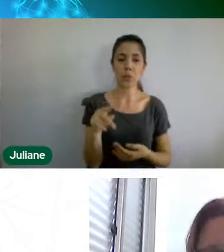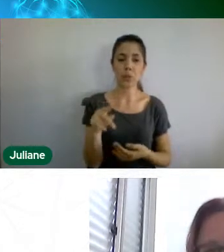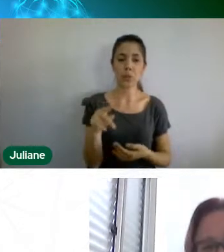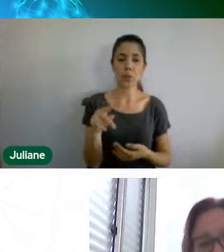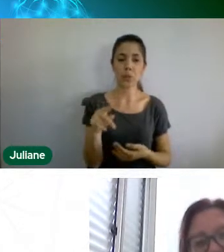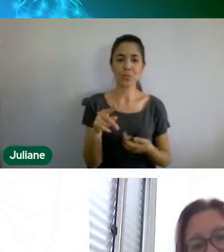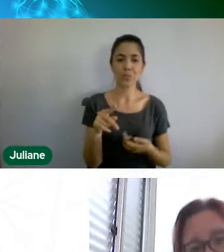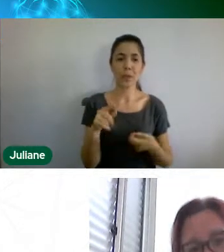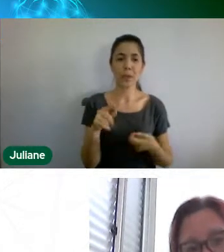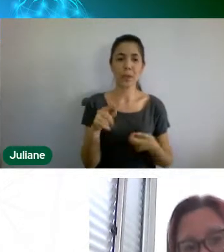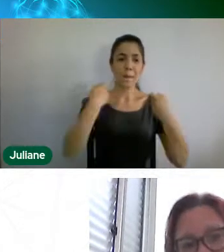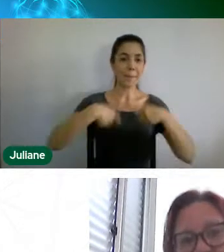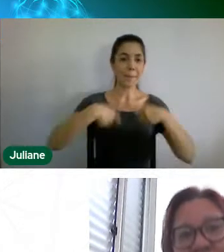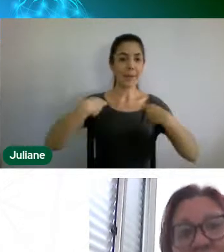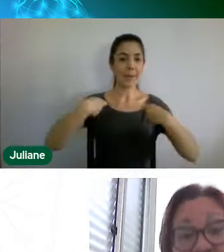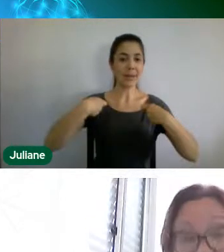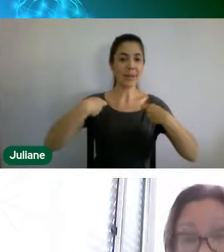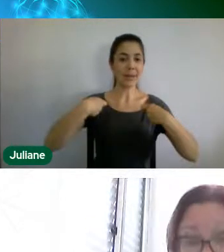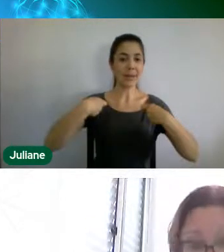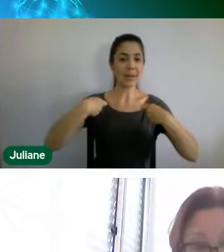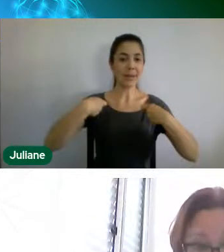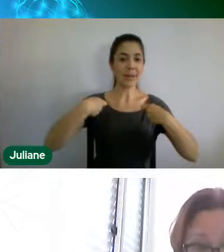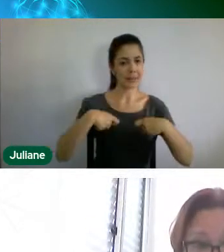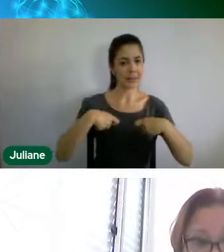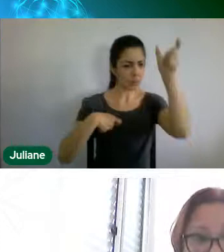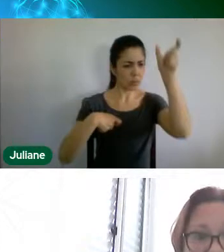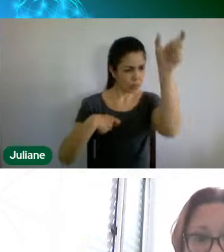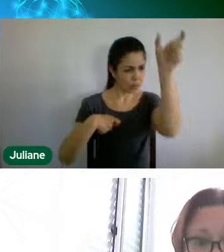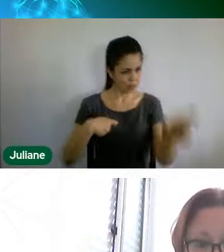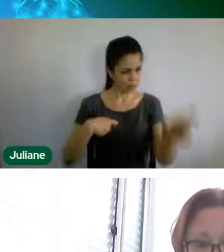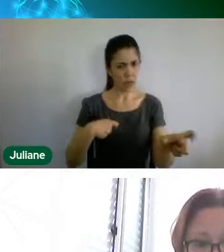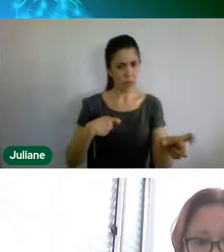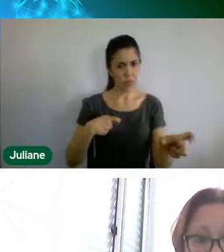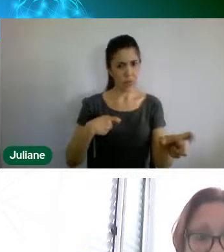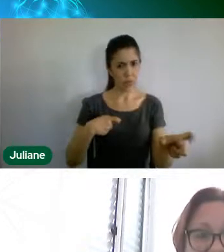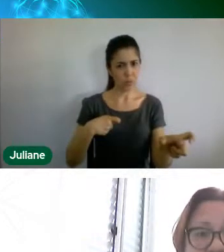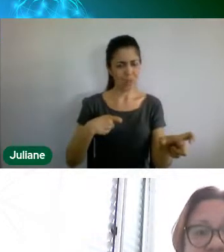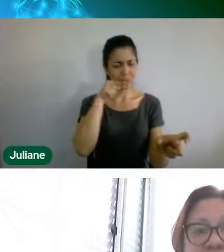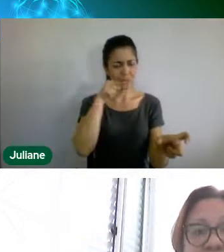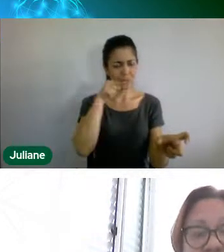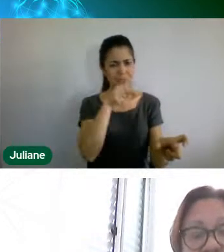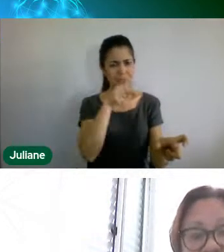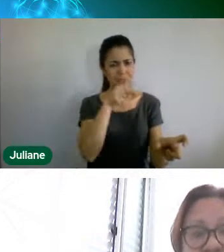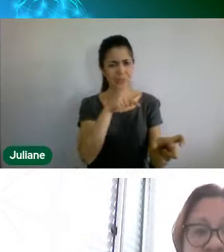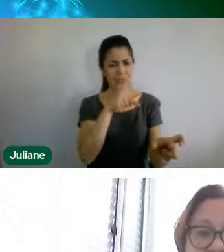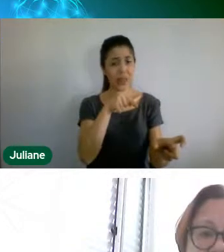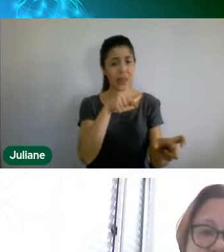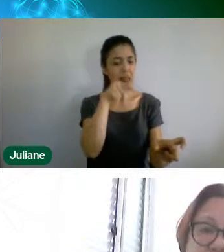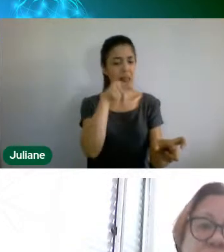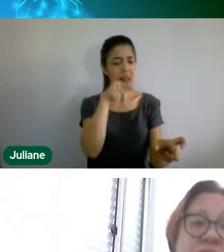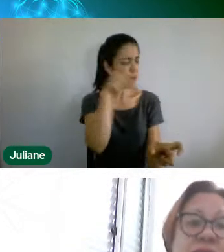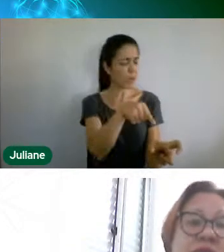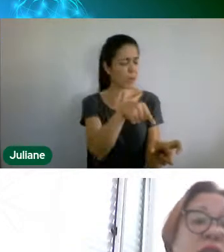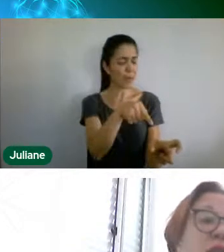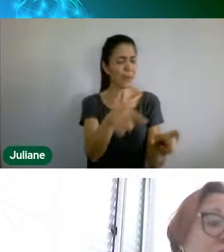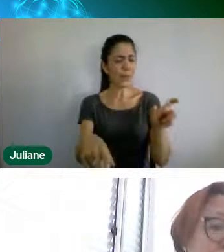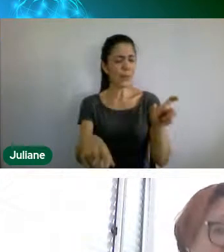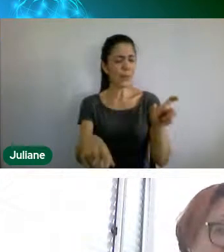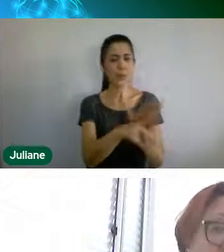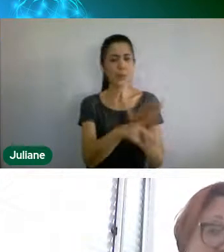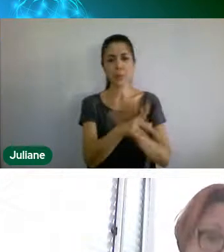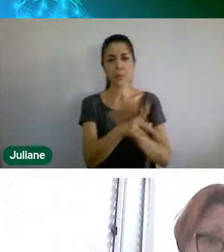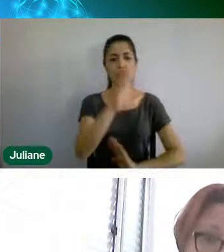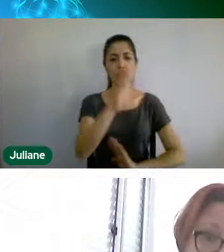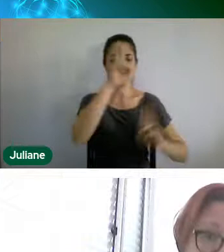específico para ensinar a educação ambiental, mas a educação ambiental é transversal,